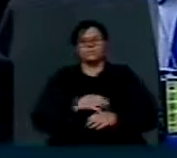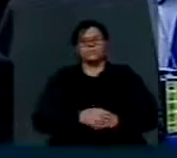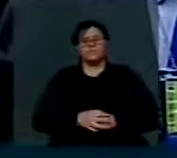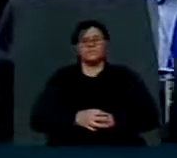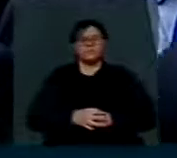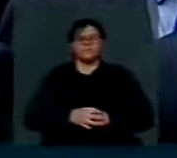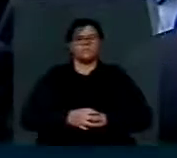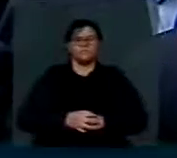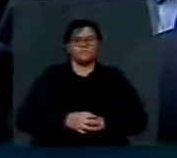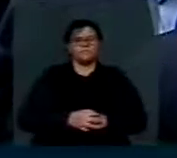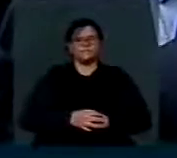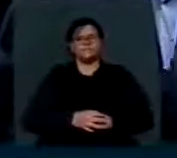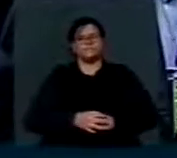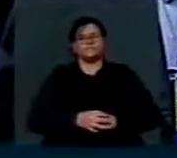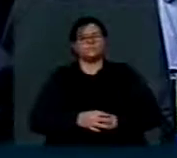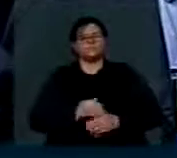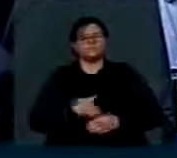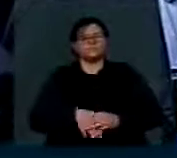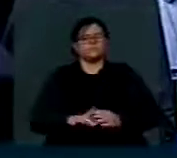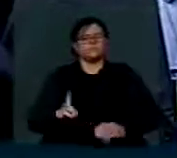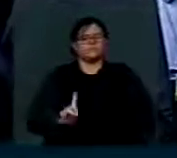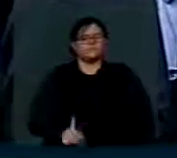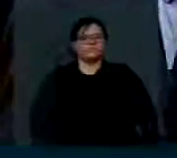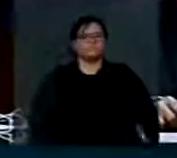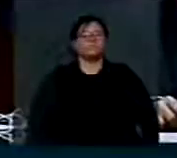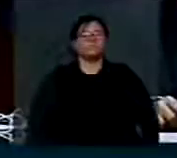não é justiça. Por isso votamos não e queremos votar o Código.